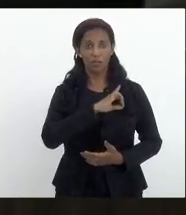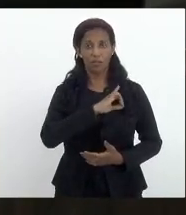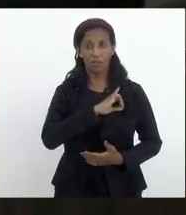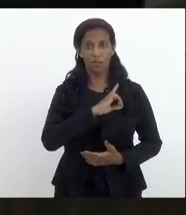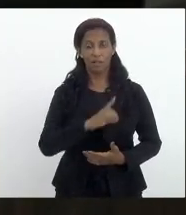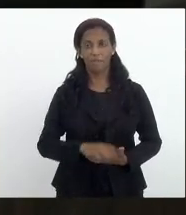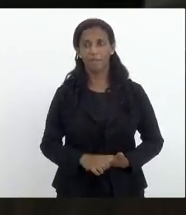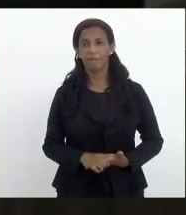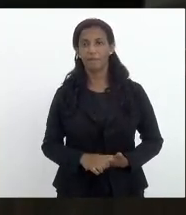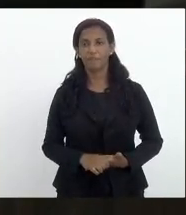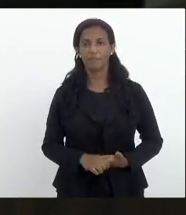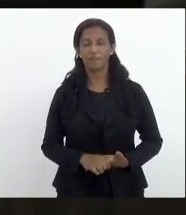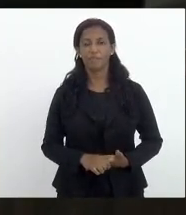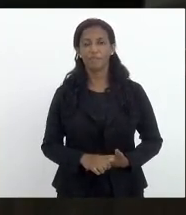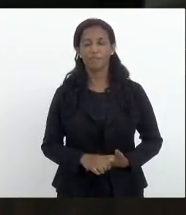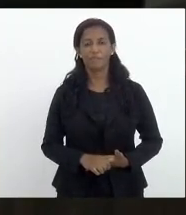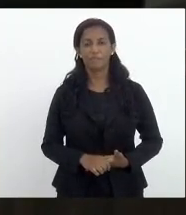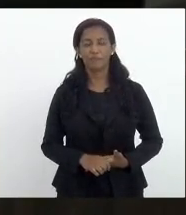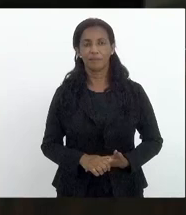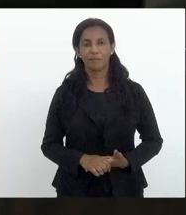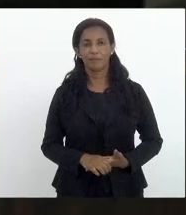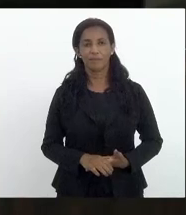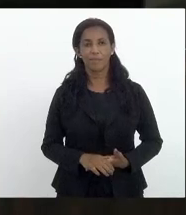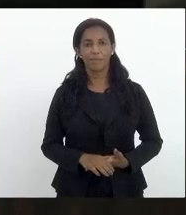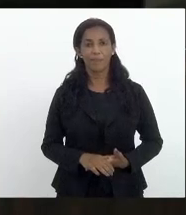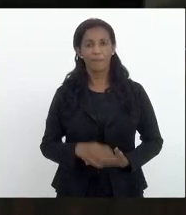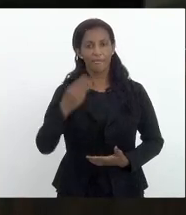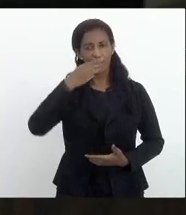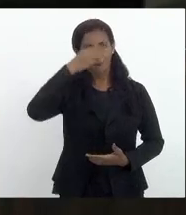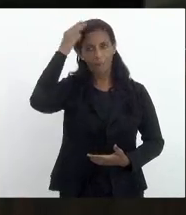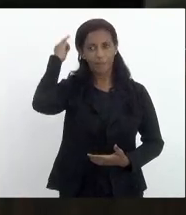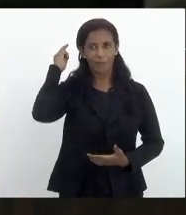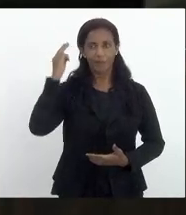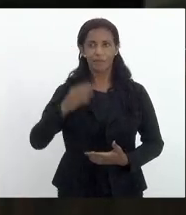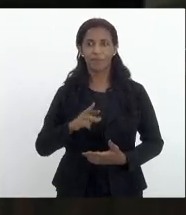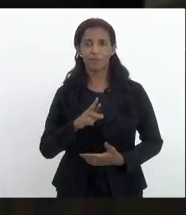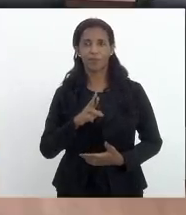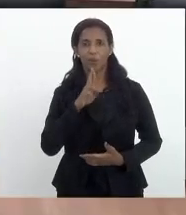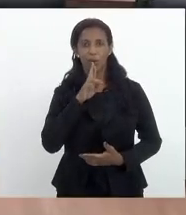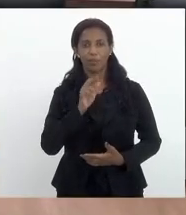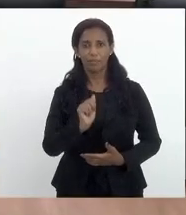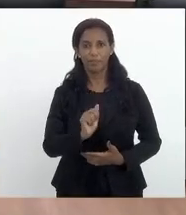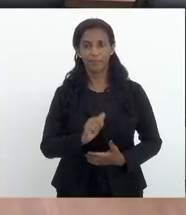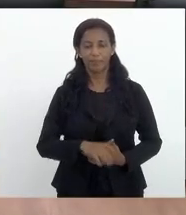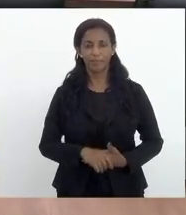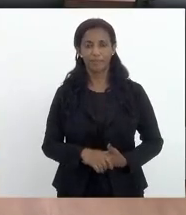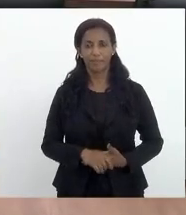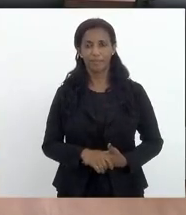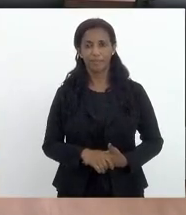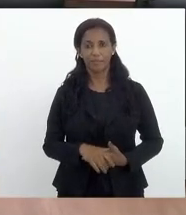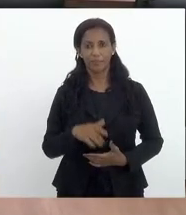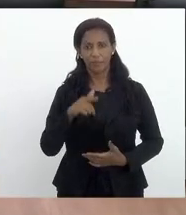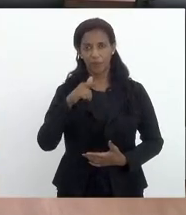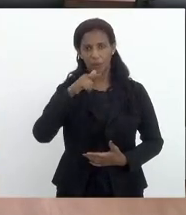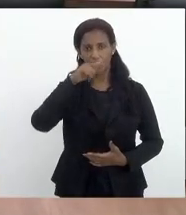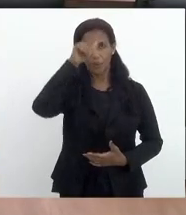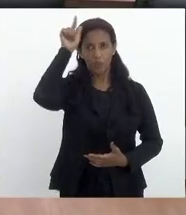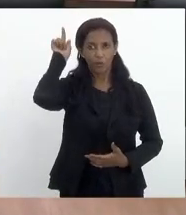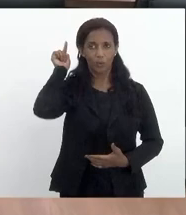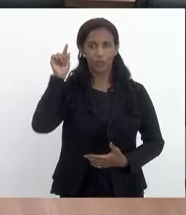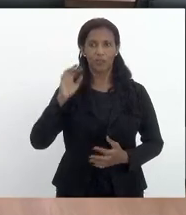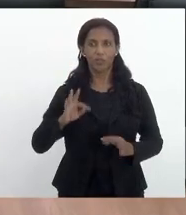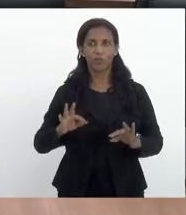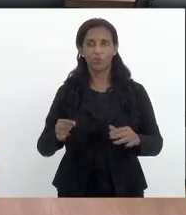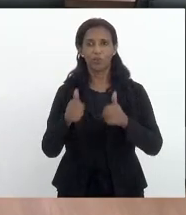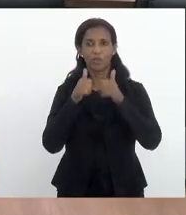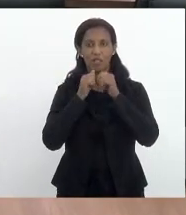doutor Carlos Augusto, Márcio Pacheco, Rodrigo Amorim, Tado Luiz Paulo, todas